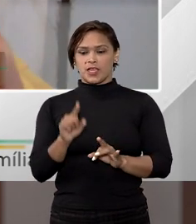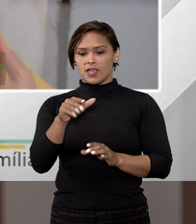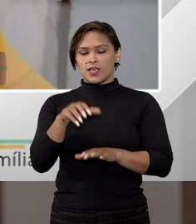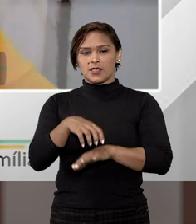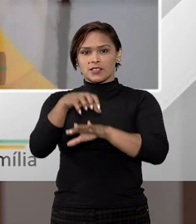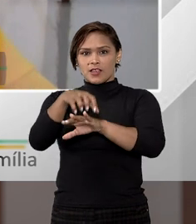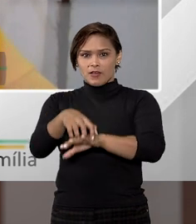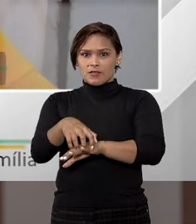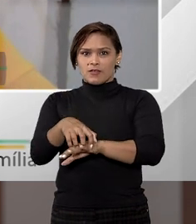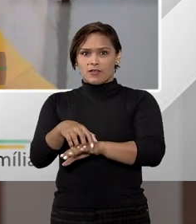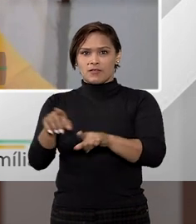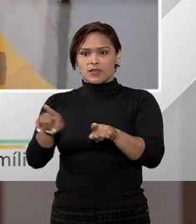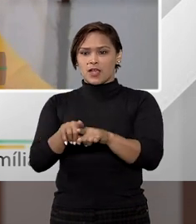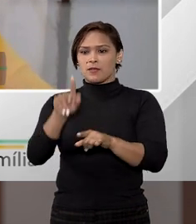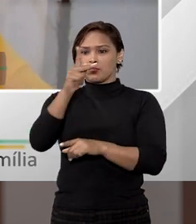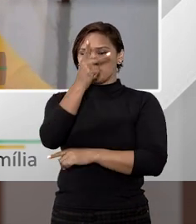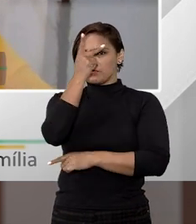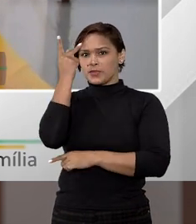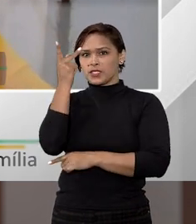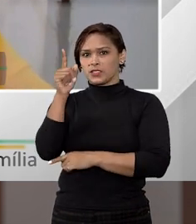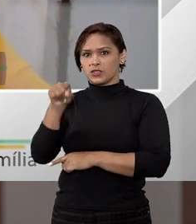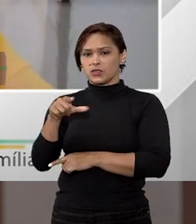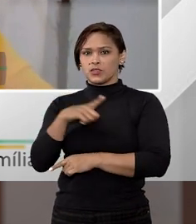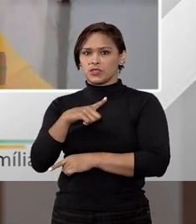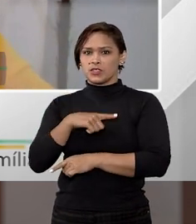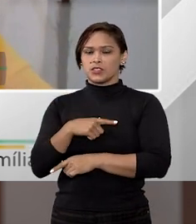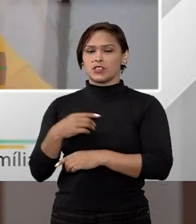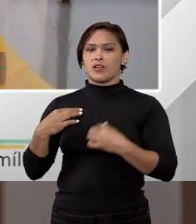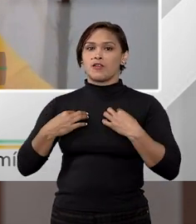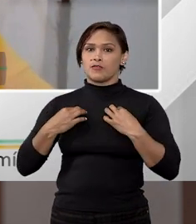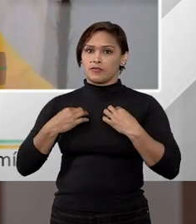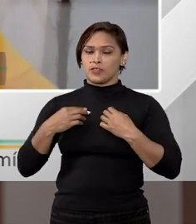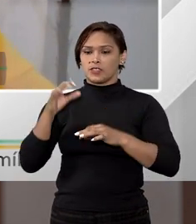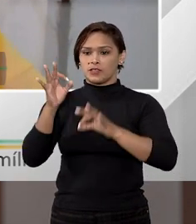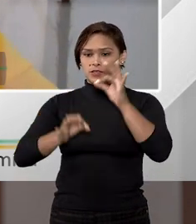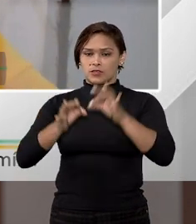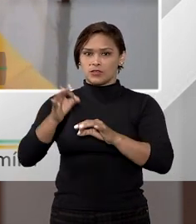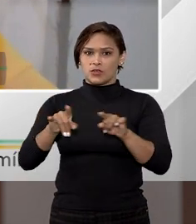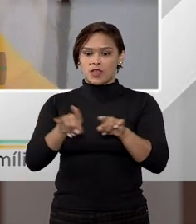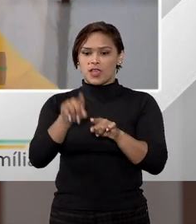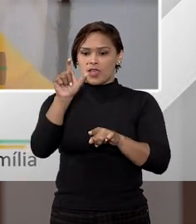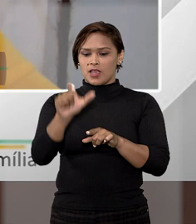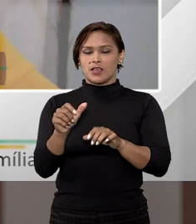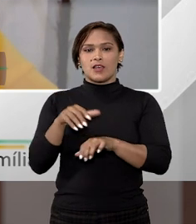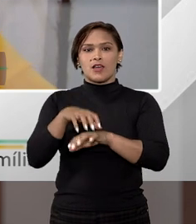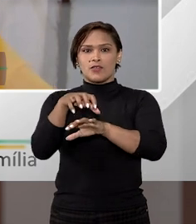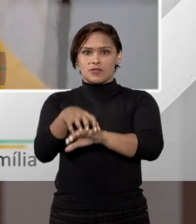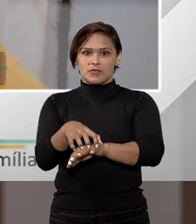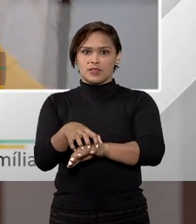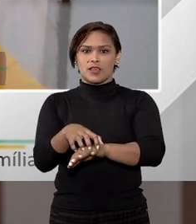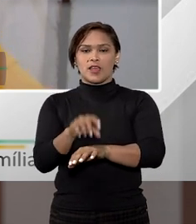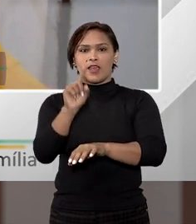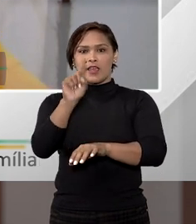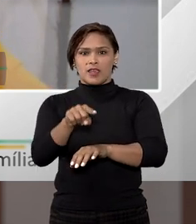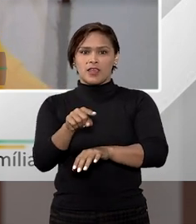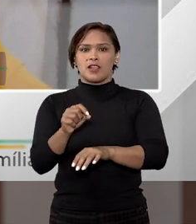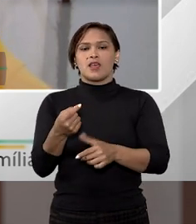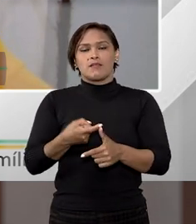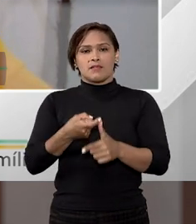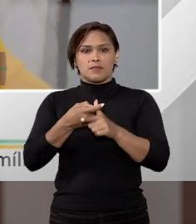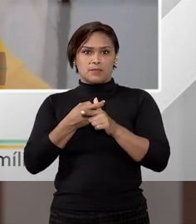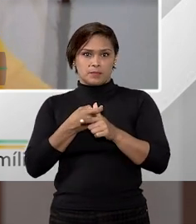essa vaga de garagem, tanto para pessoas físicas quanto jurídicas, nesse caso, essa vaga de garagem, ela é